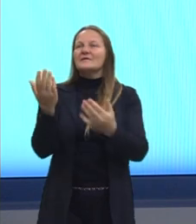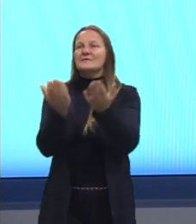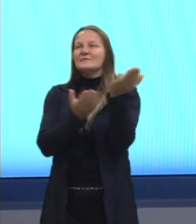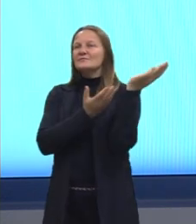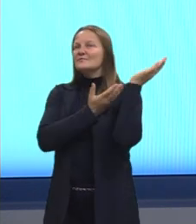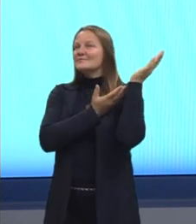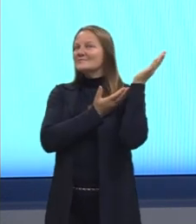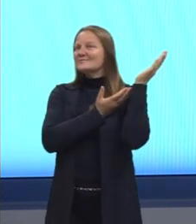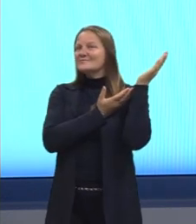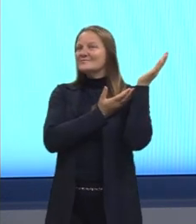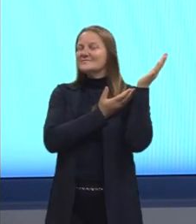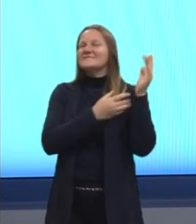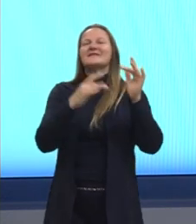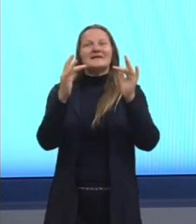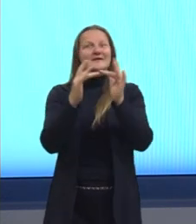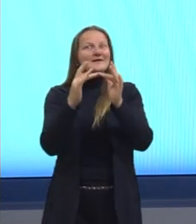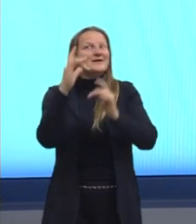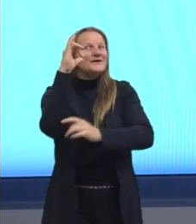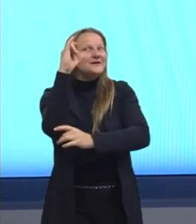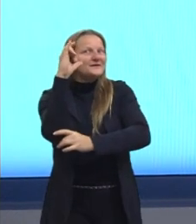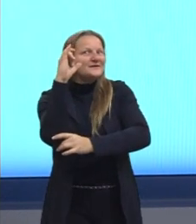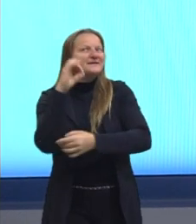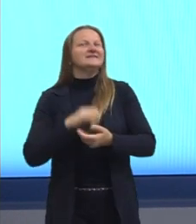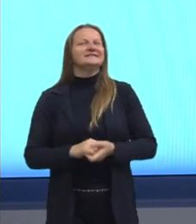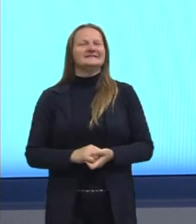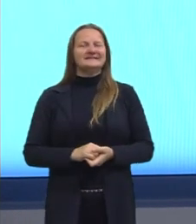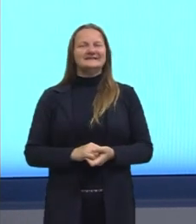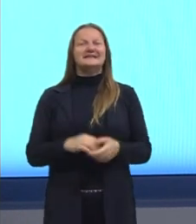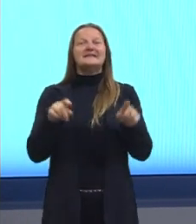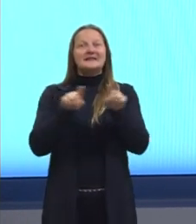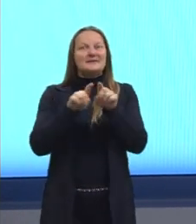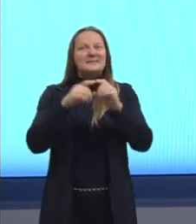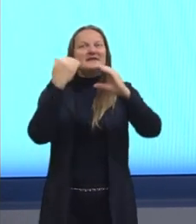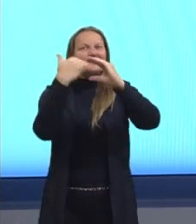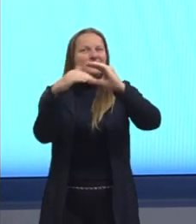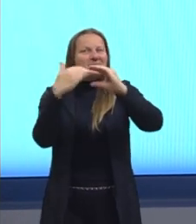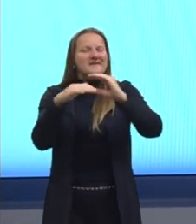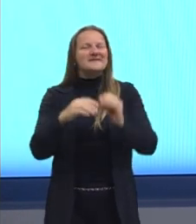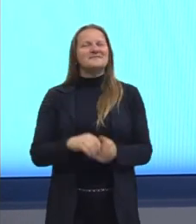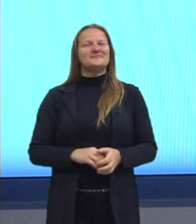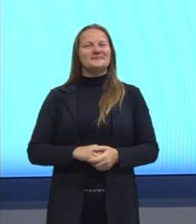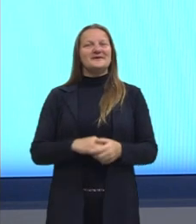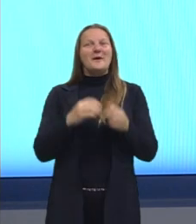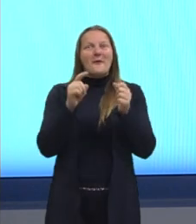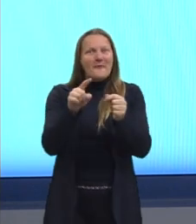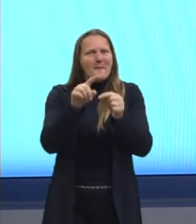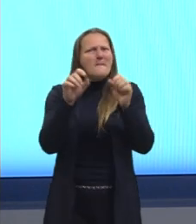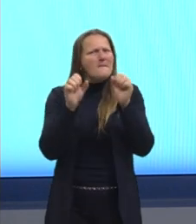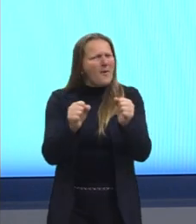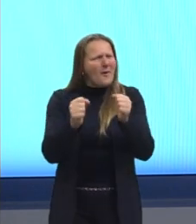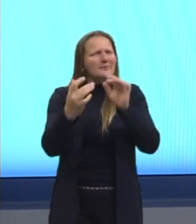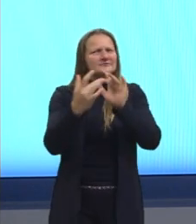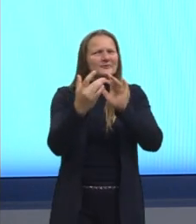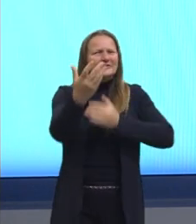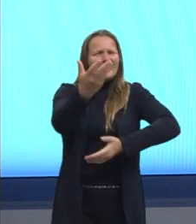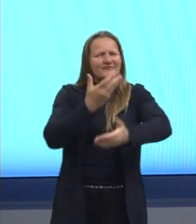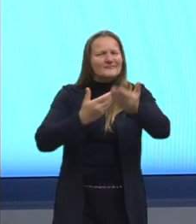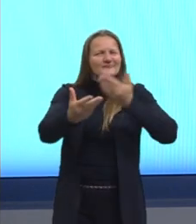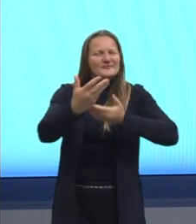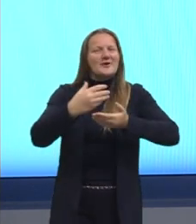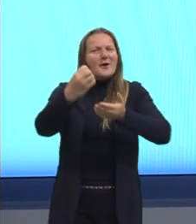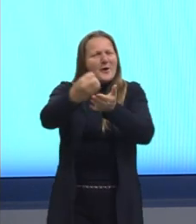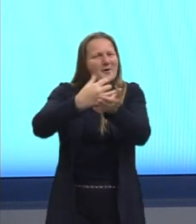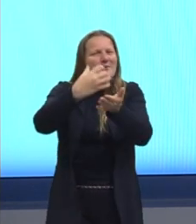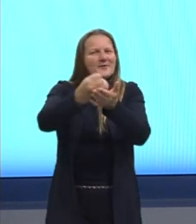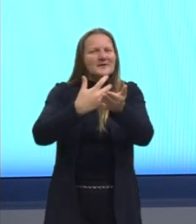vocês têm o meu Instagram pessoal e o meu e-mail educar, caso vocês queiram entrar em contato, mandar uma